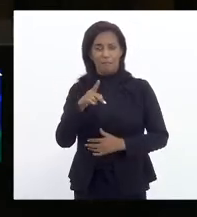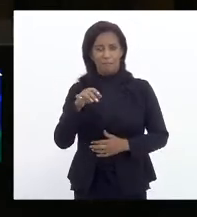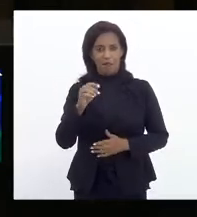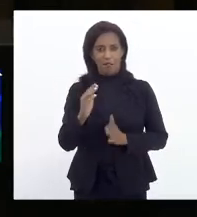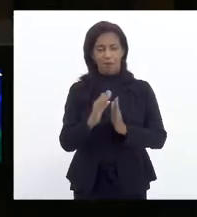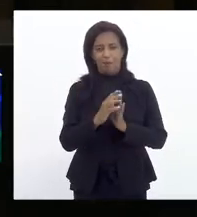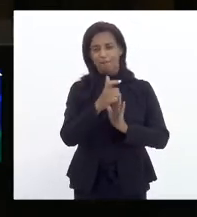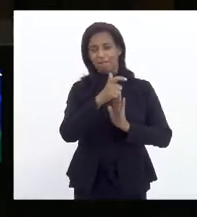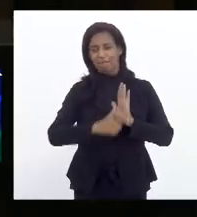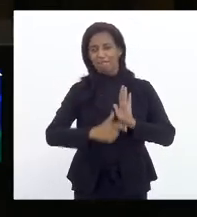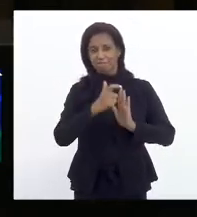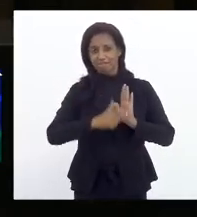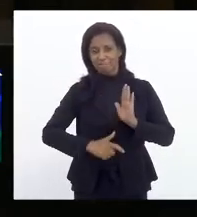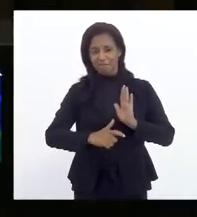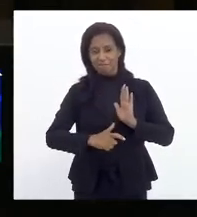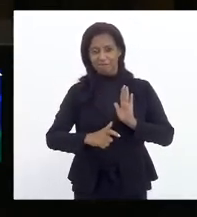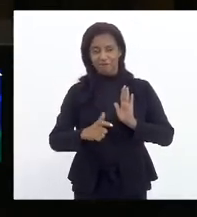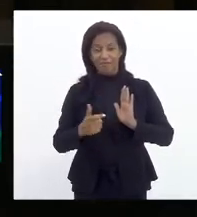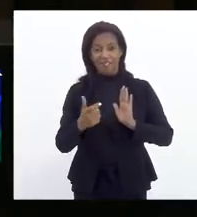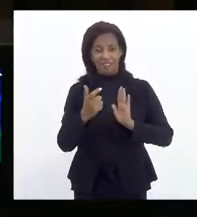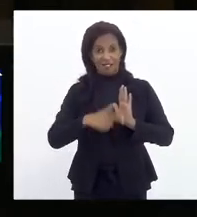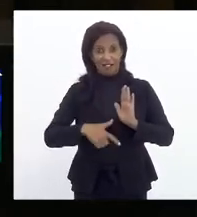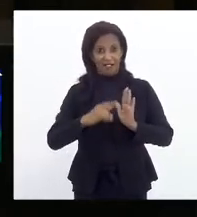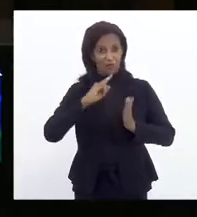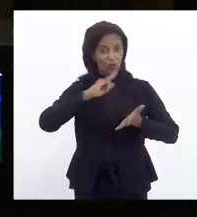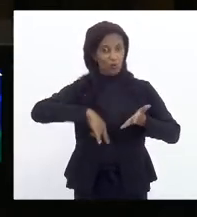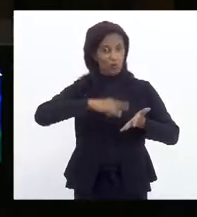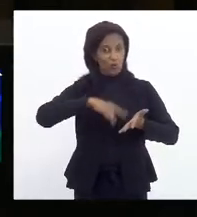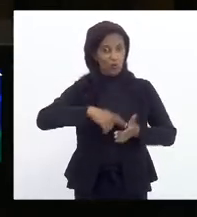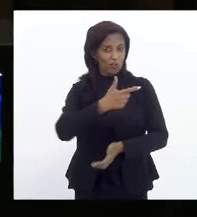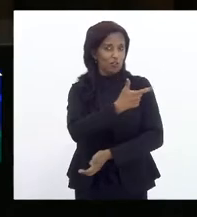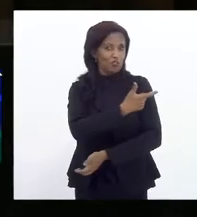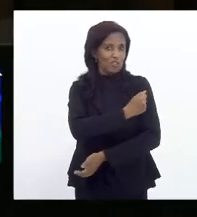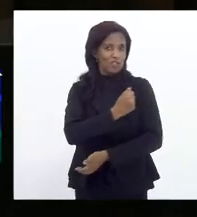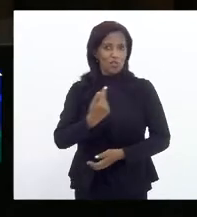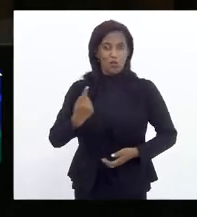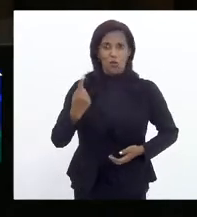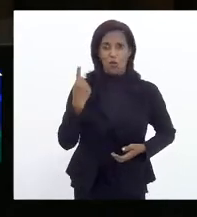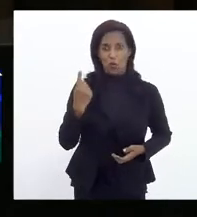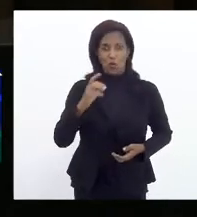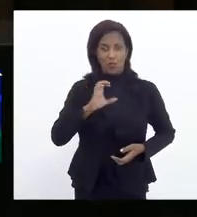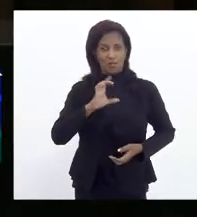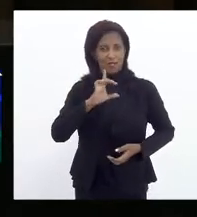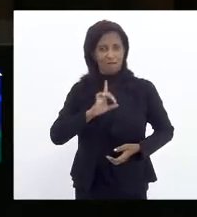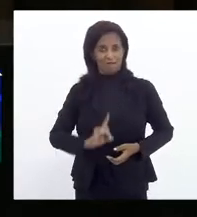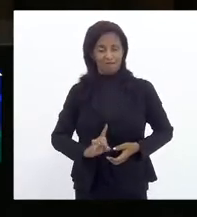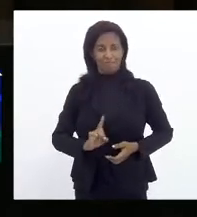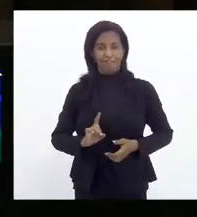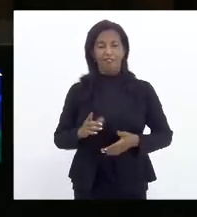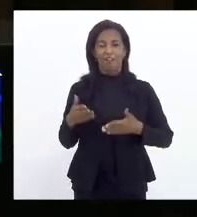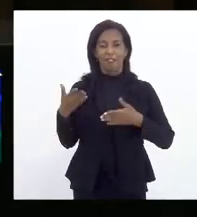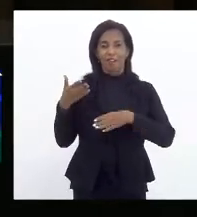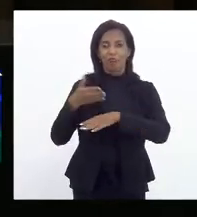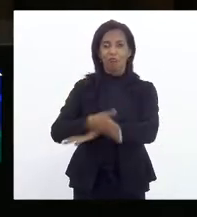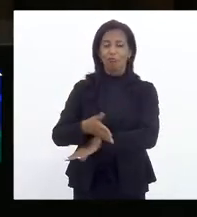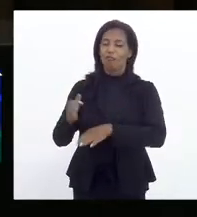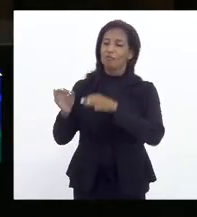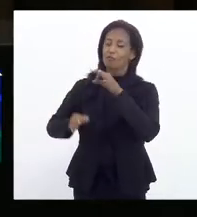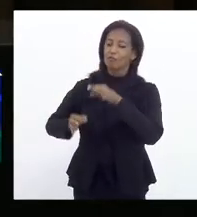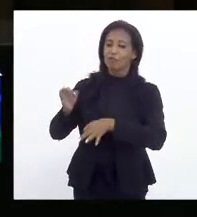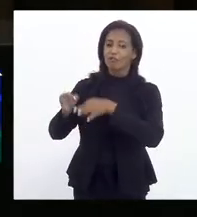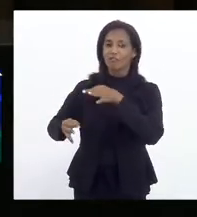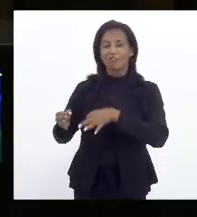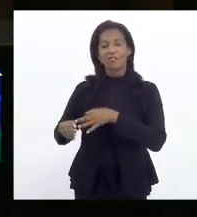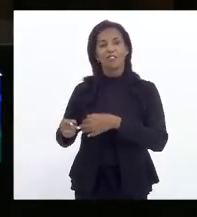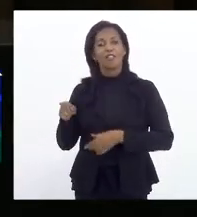passaporte sanitário. Uma cidadã impetrou um habeas corpus coletivo e o